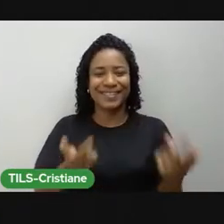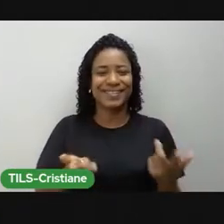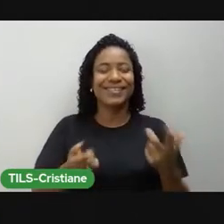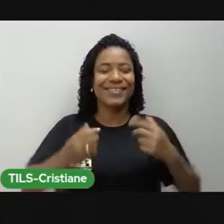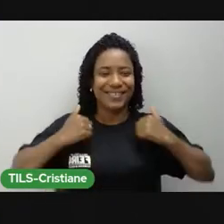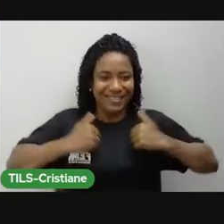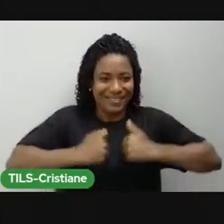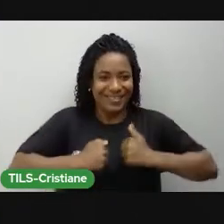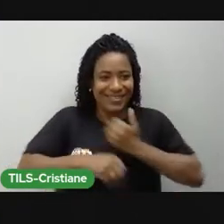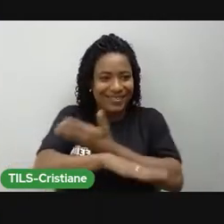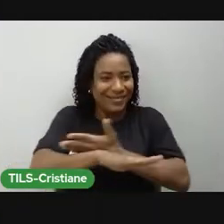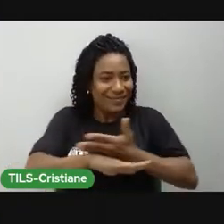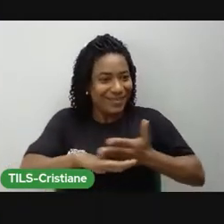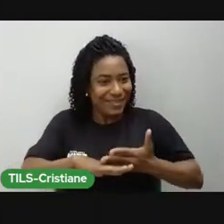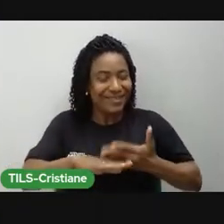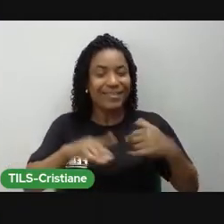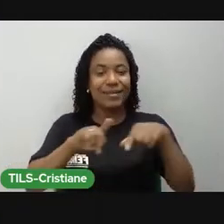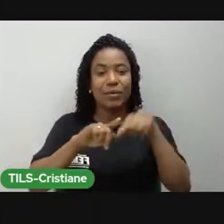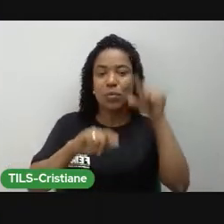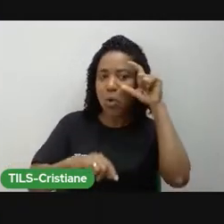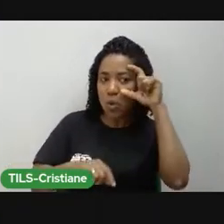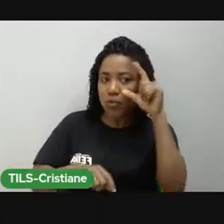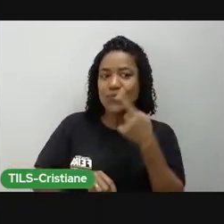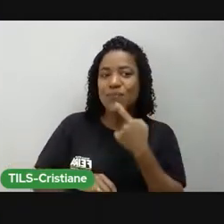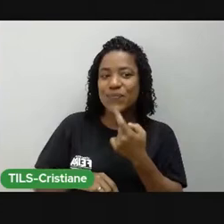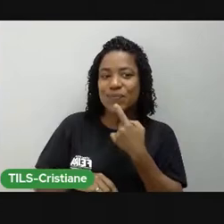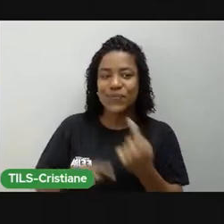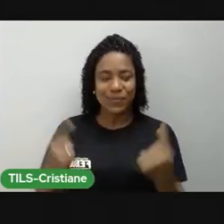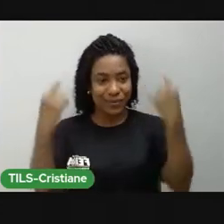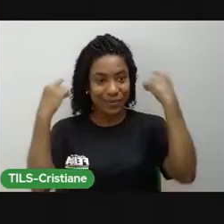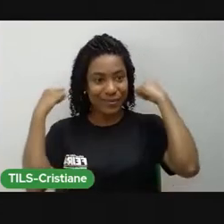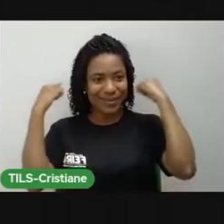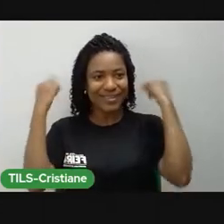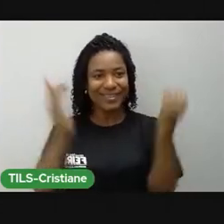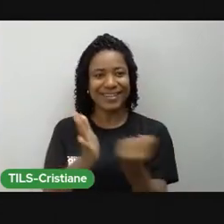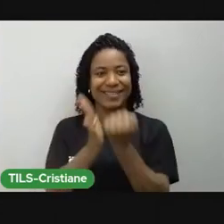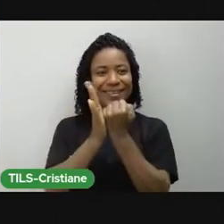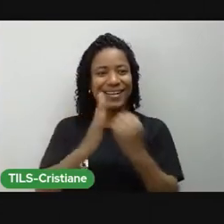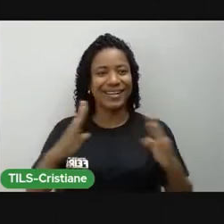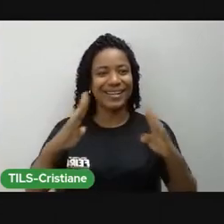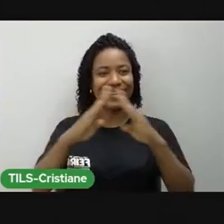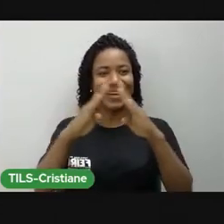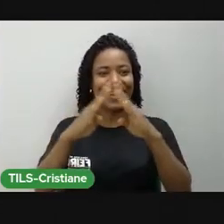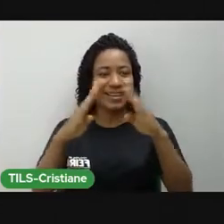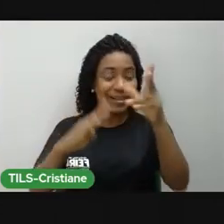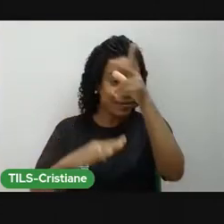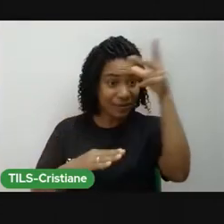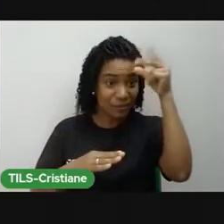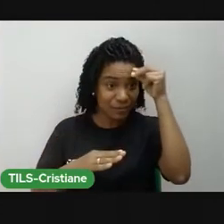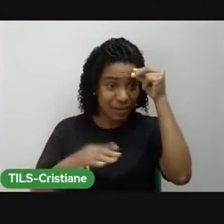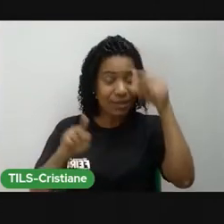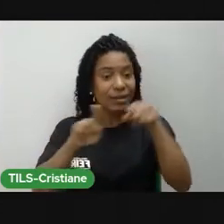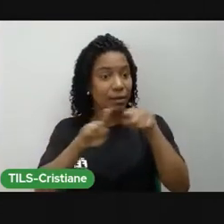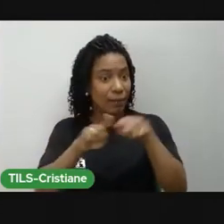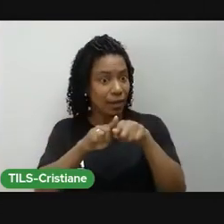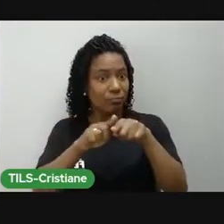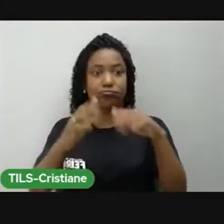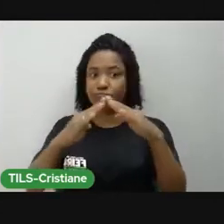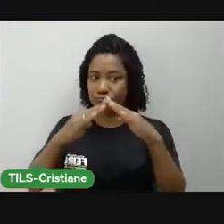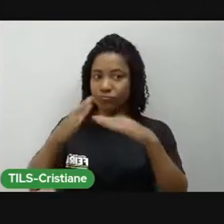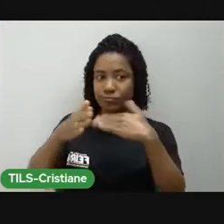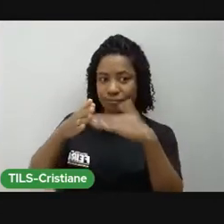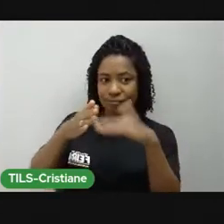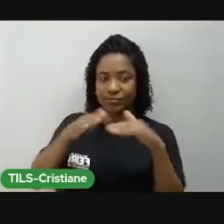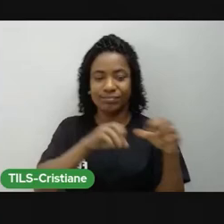uso óculos, um óculos vermelhinho, atrás de mim tem o logo da prefeitura e também o logo da Secretaria